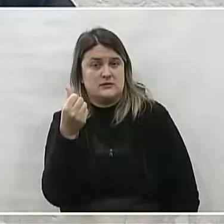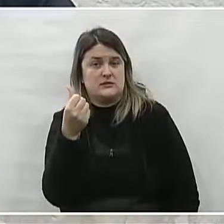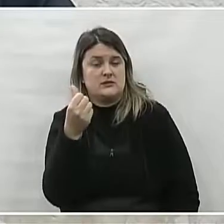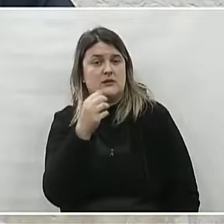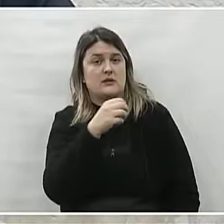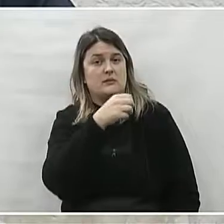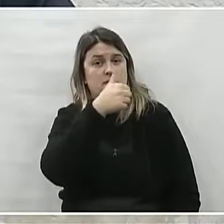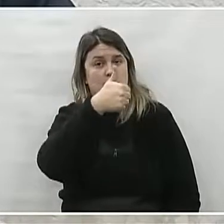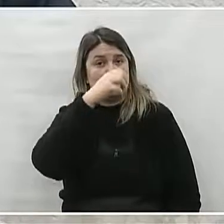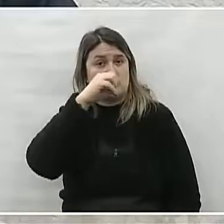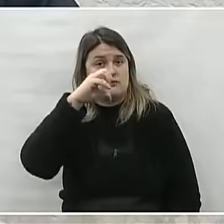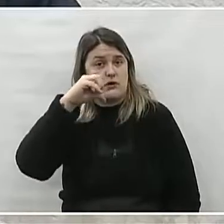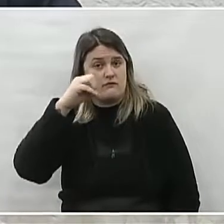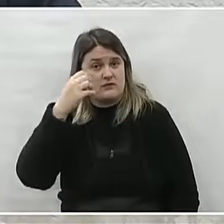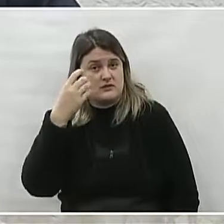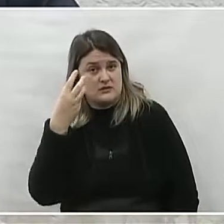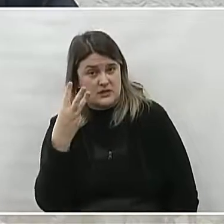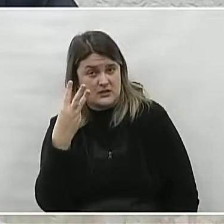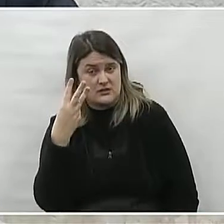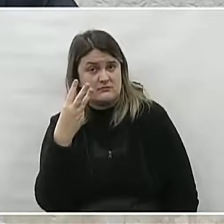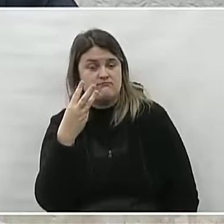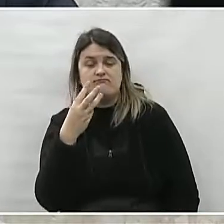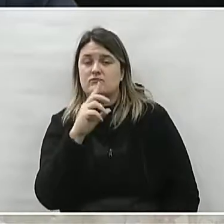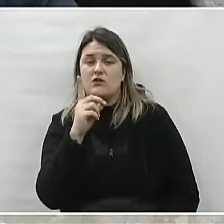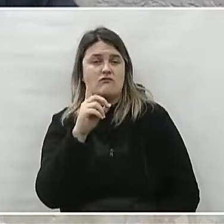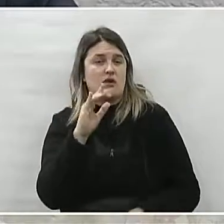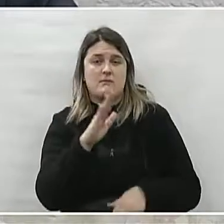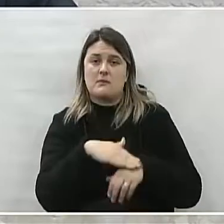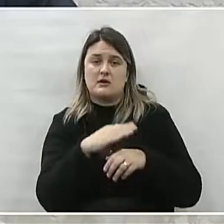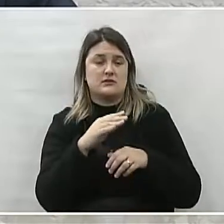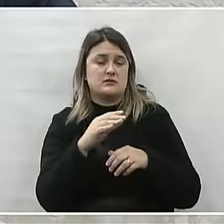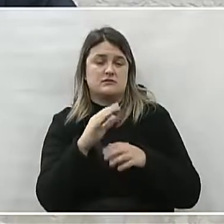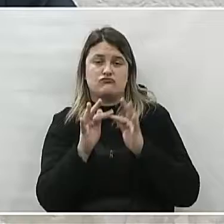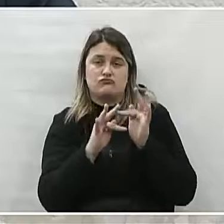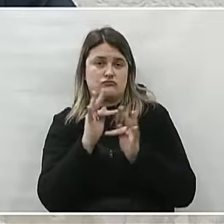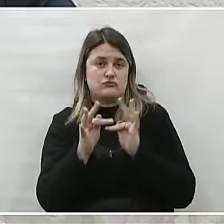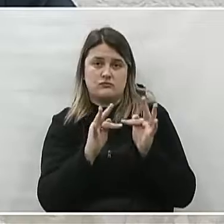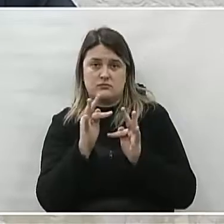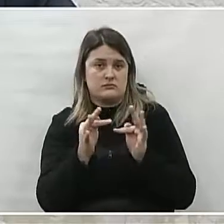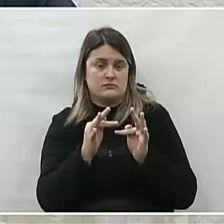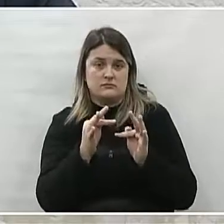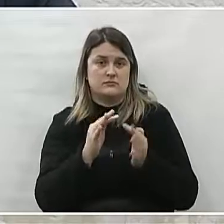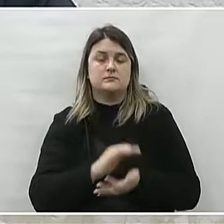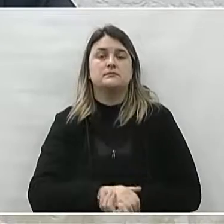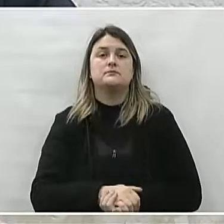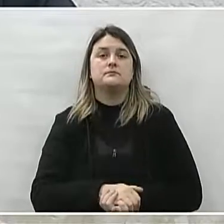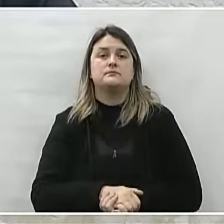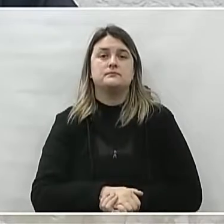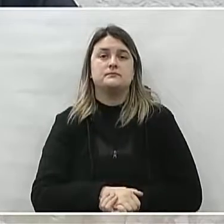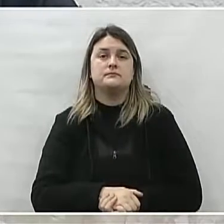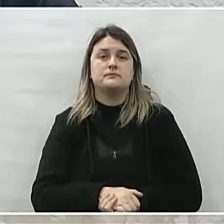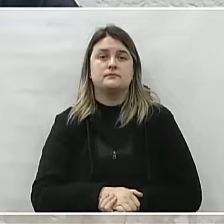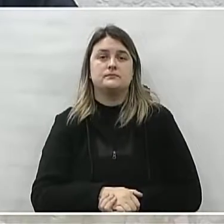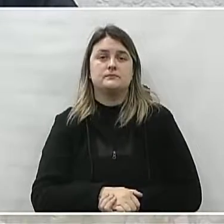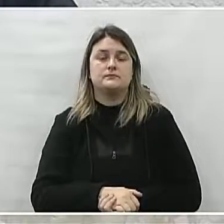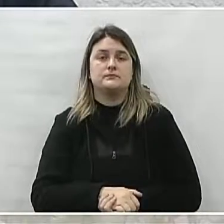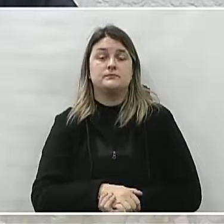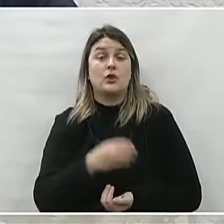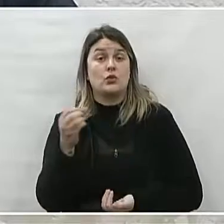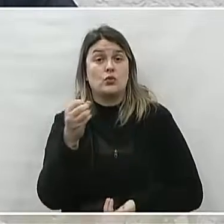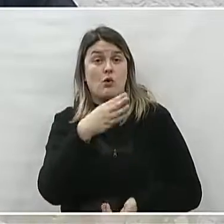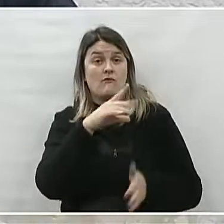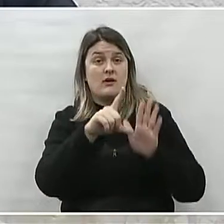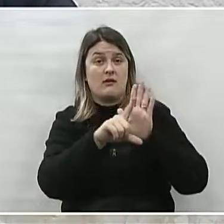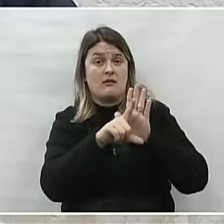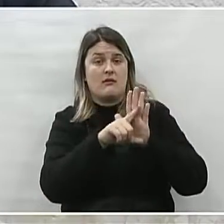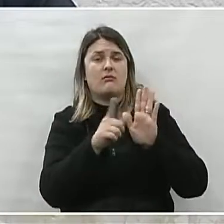de 1993, deixará de produzir defeitos para a municipalidade. Na nova